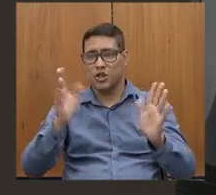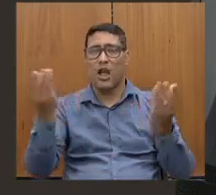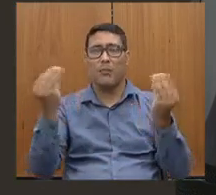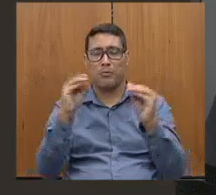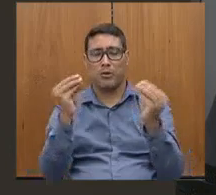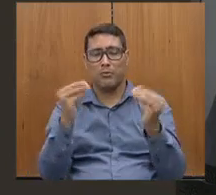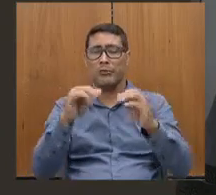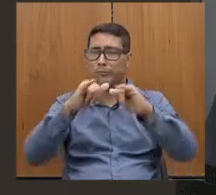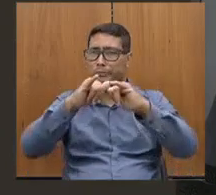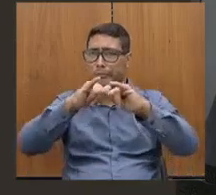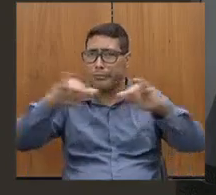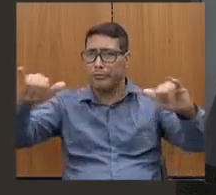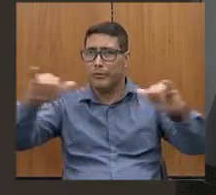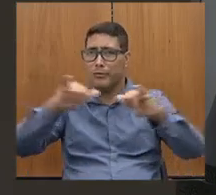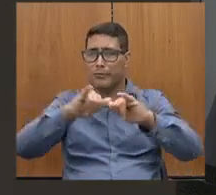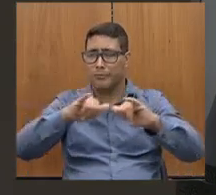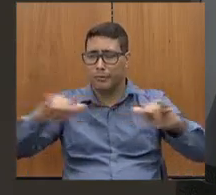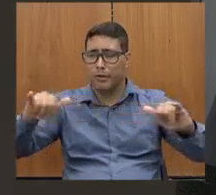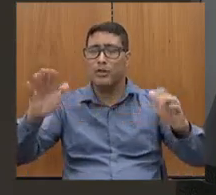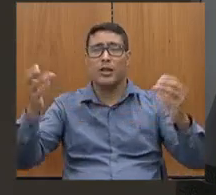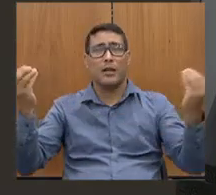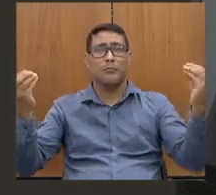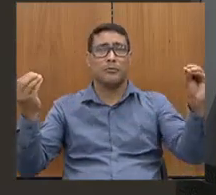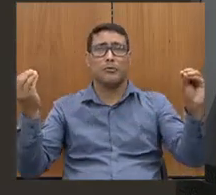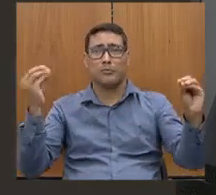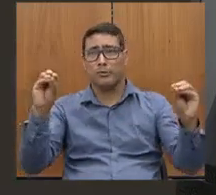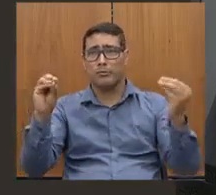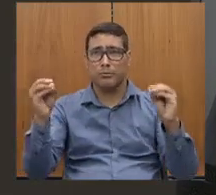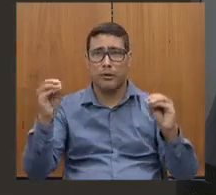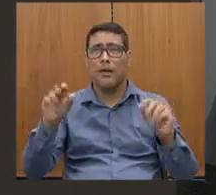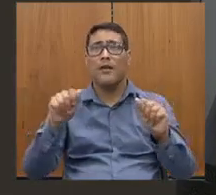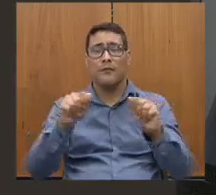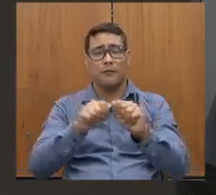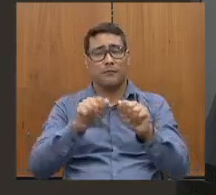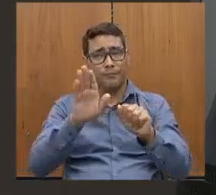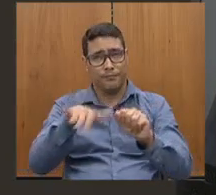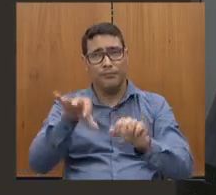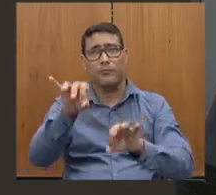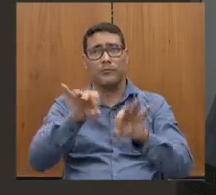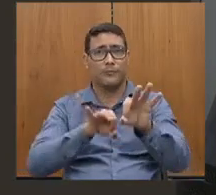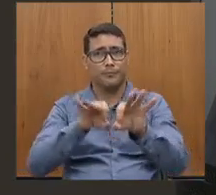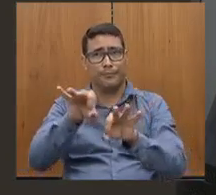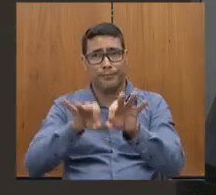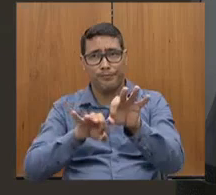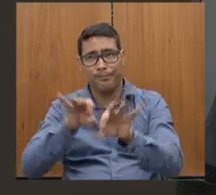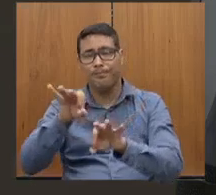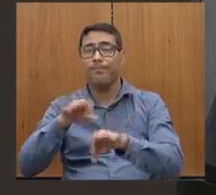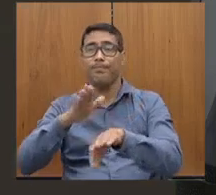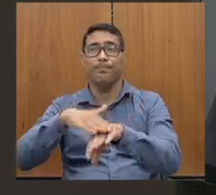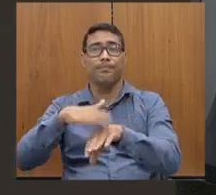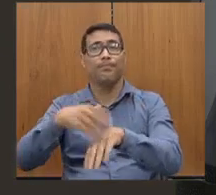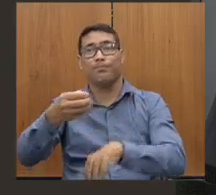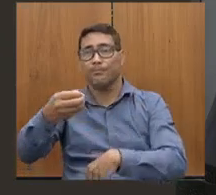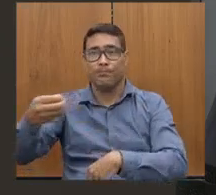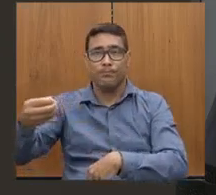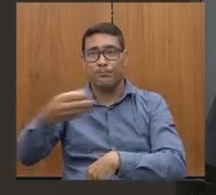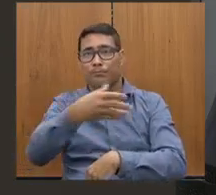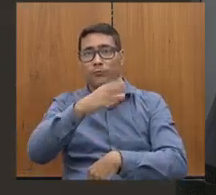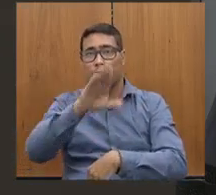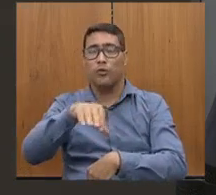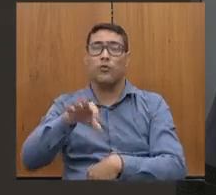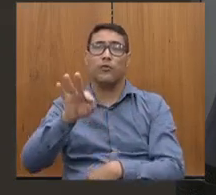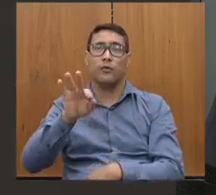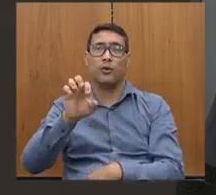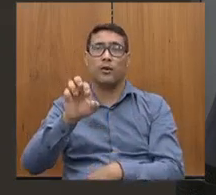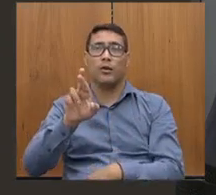Exª e já está sendo encaminhado fazendo esse projeto para a construção do novo terminal. Então,